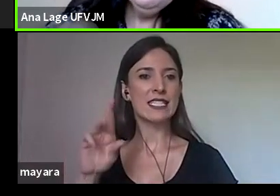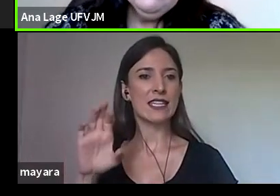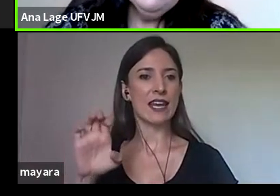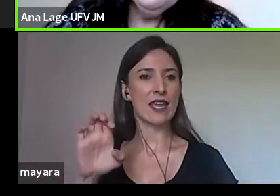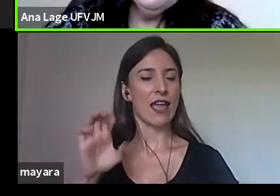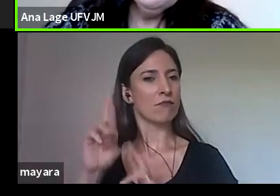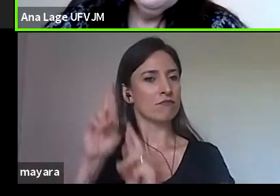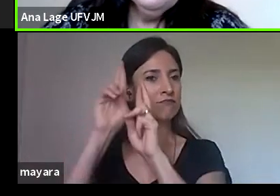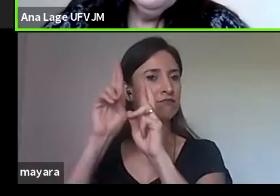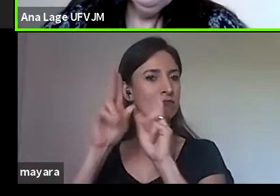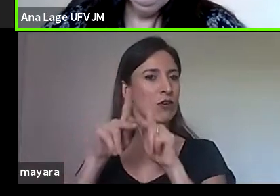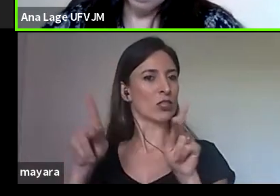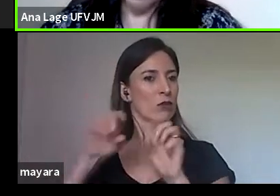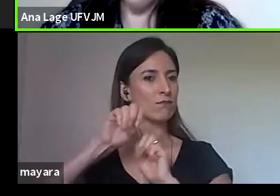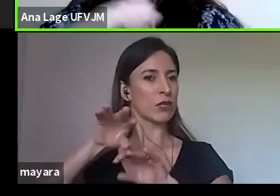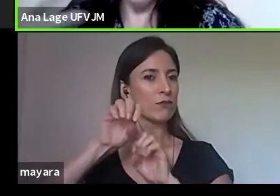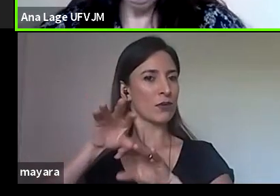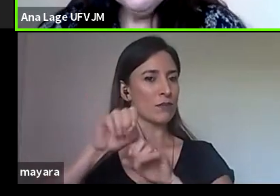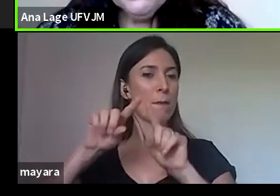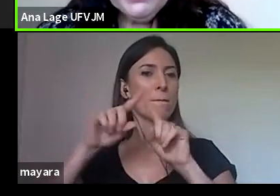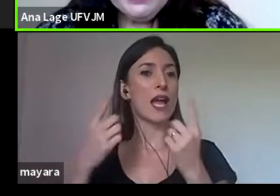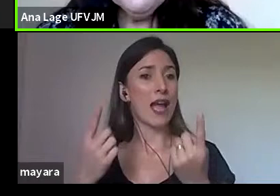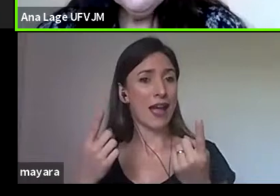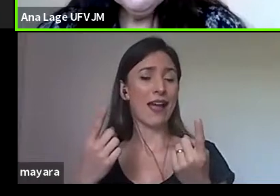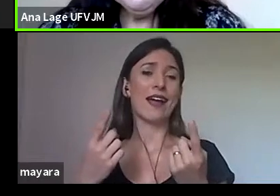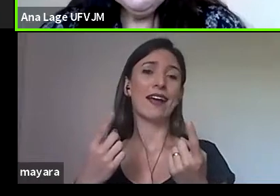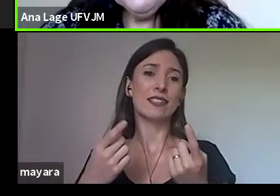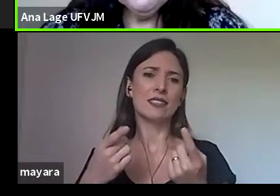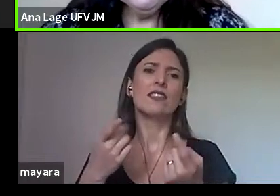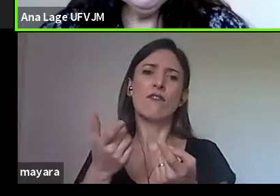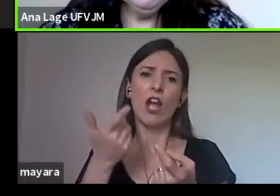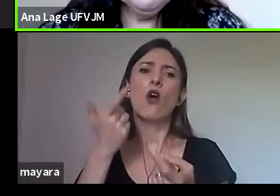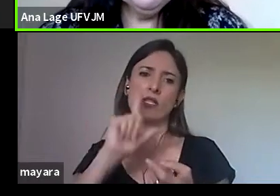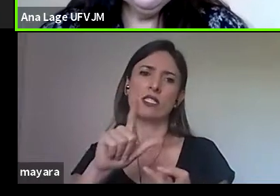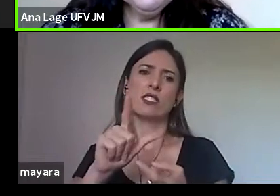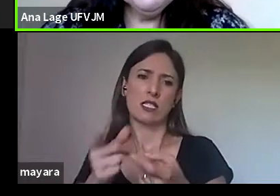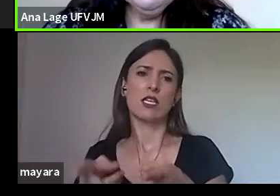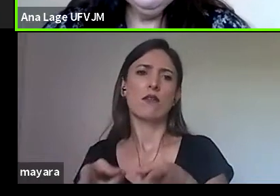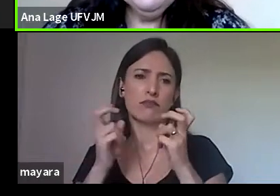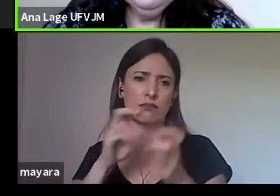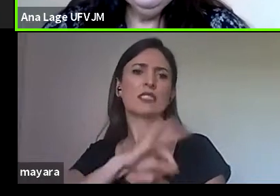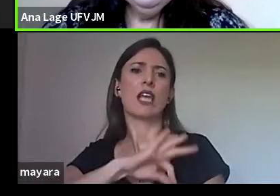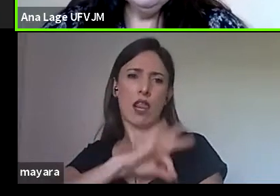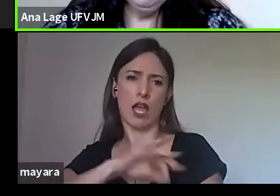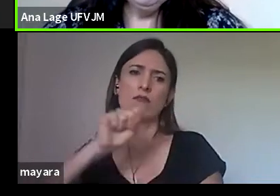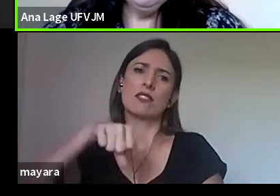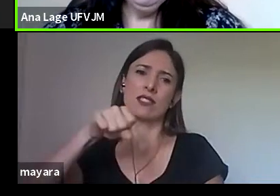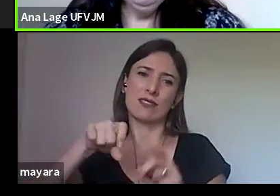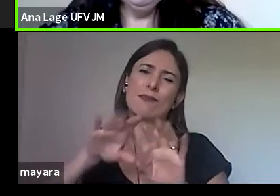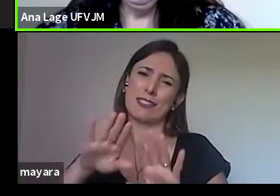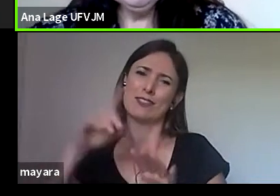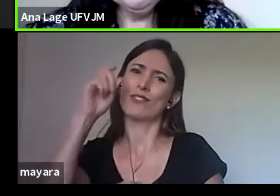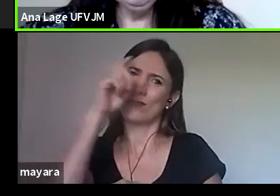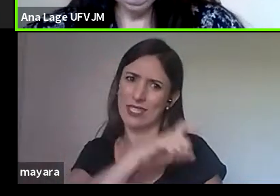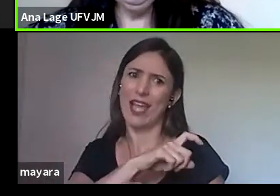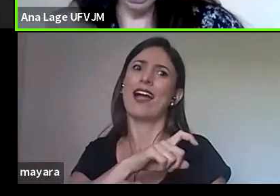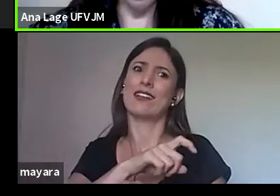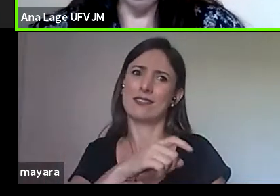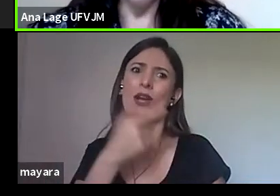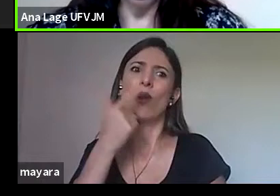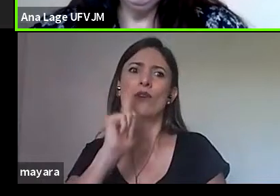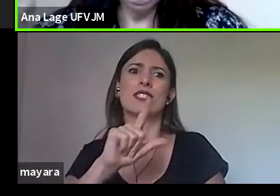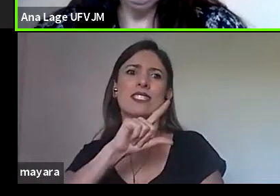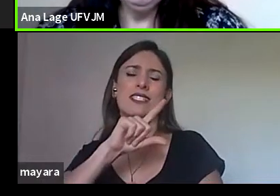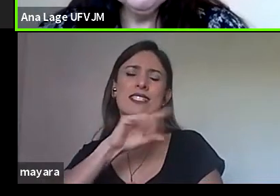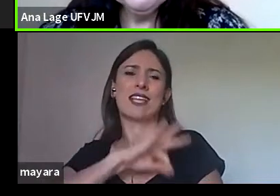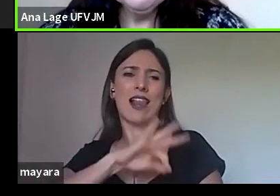receber salários com muita dificuldade, e é isso que gente também tem que dizer, né? Porque, às vezes, tem professores réditos que